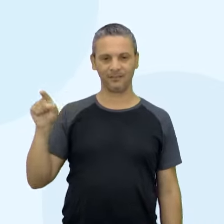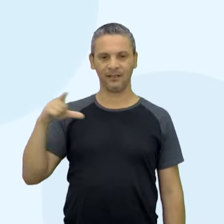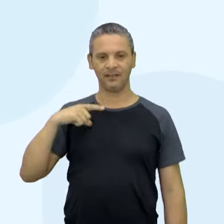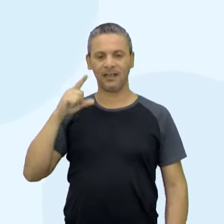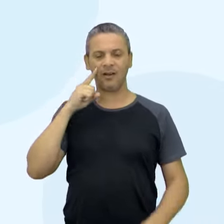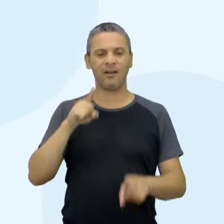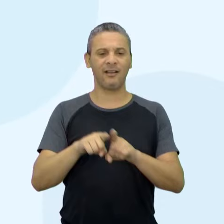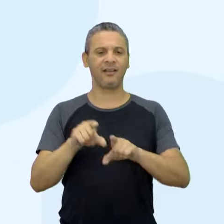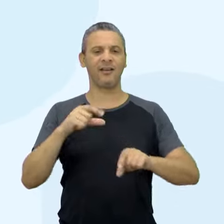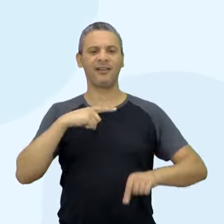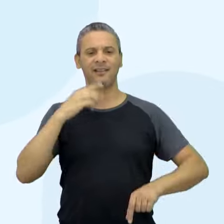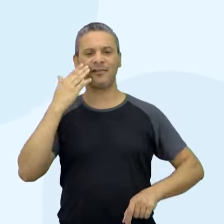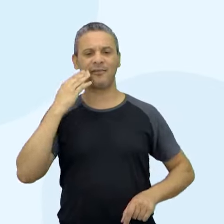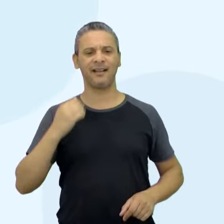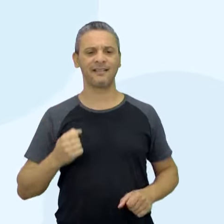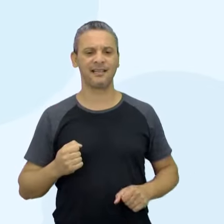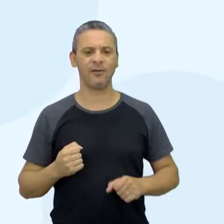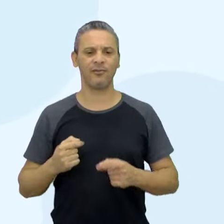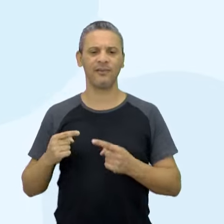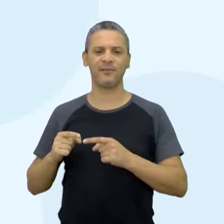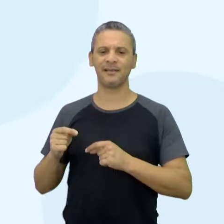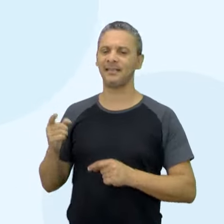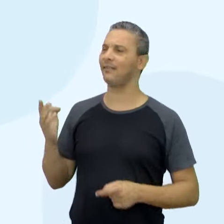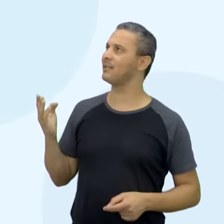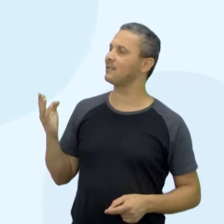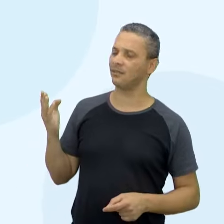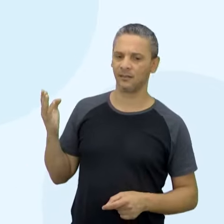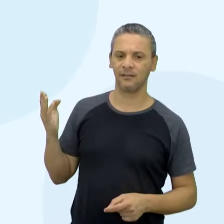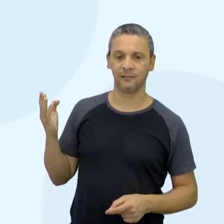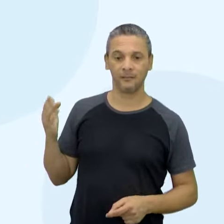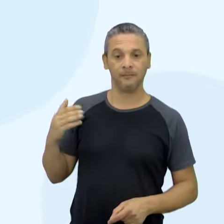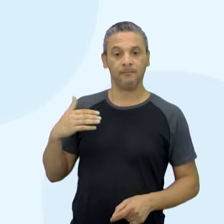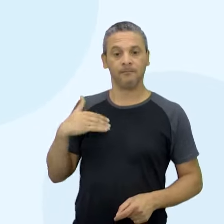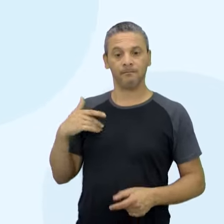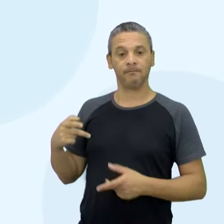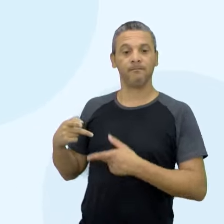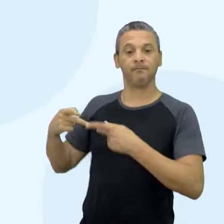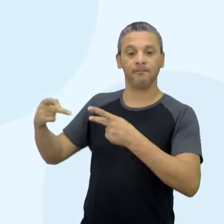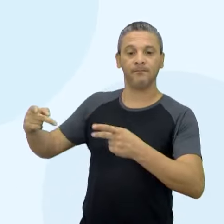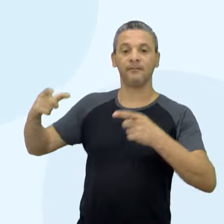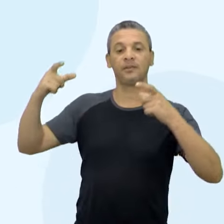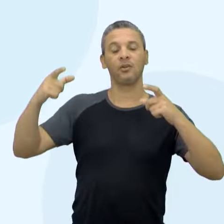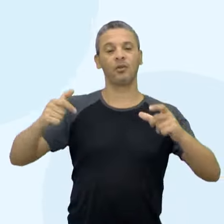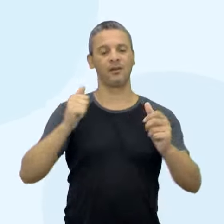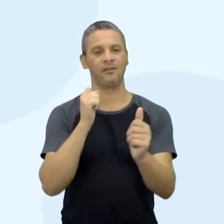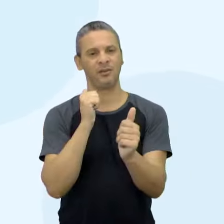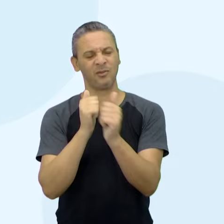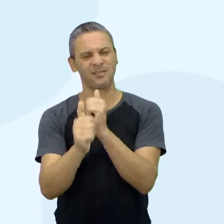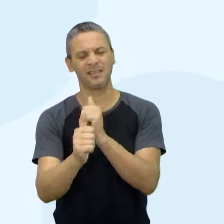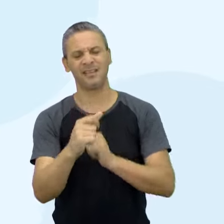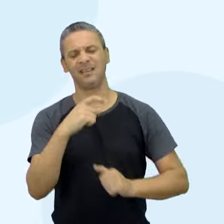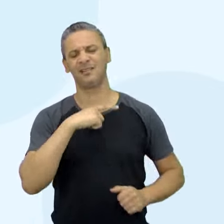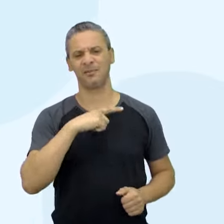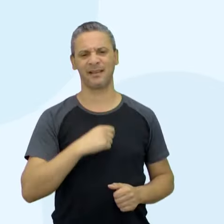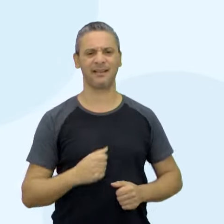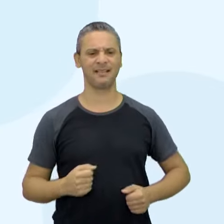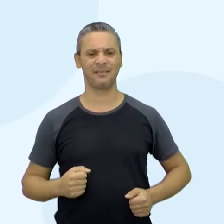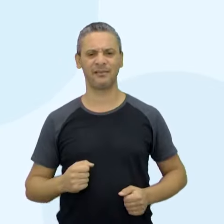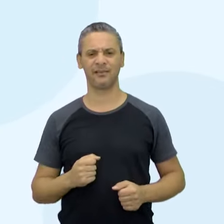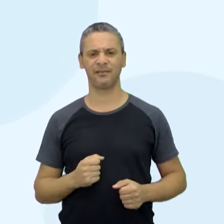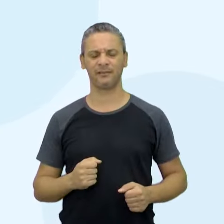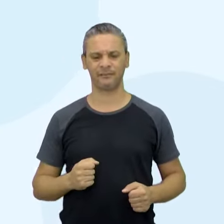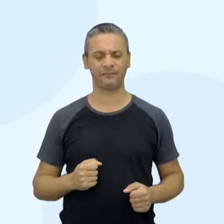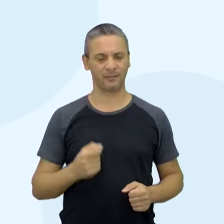que se chama A Minha Visita ao Templo Futebolístico, de Mauro Marcel. Tem o arroba dele aí. E depois, se vocês